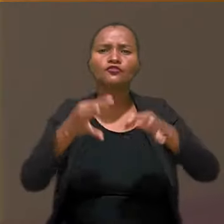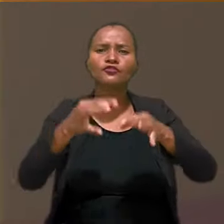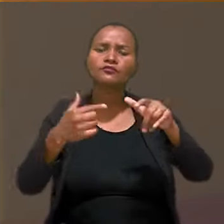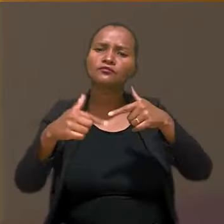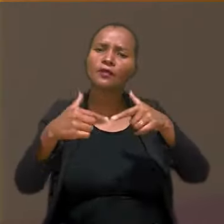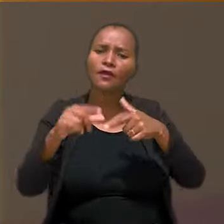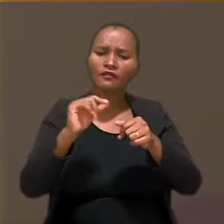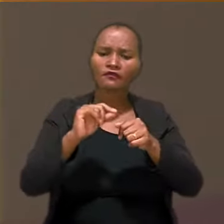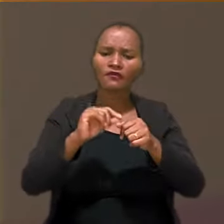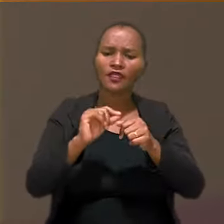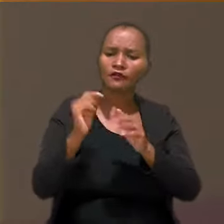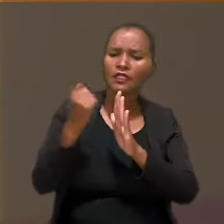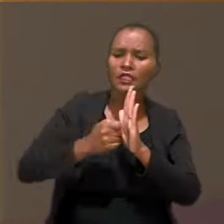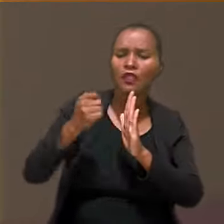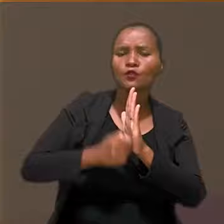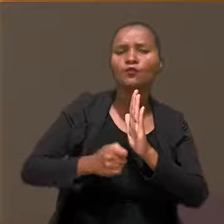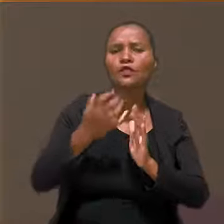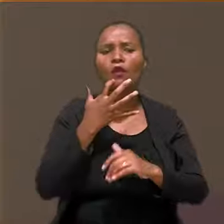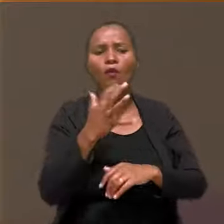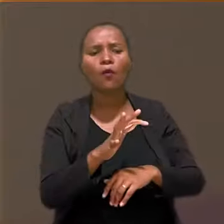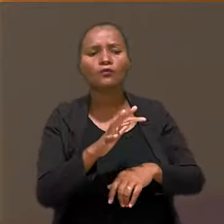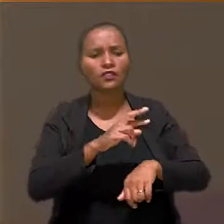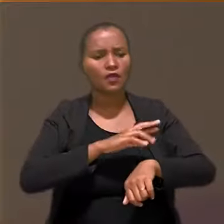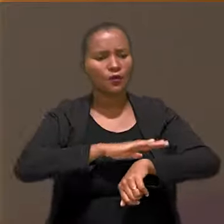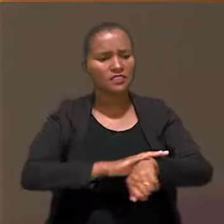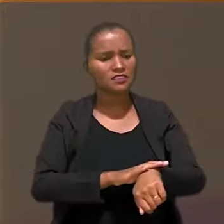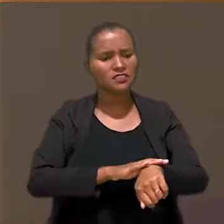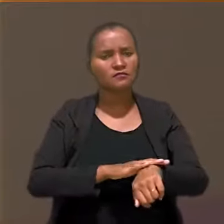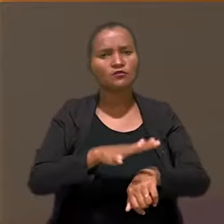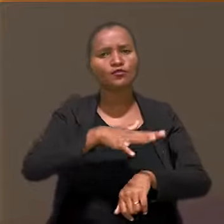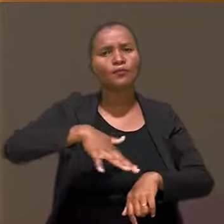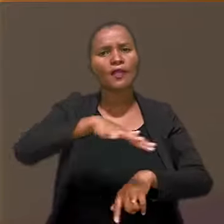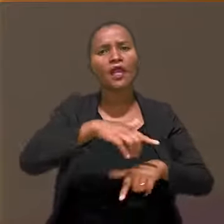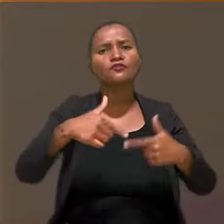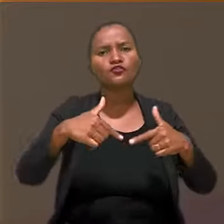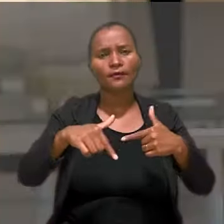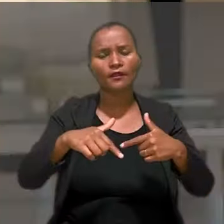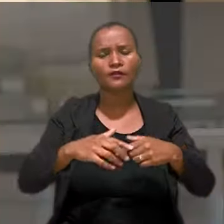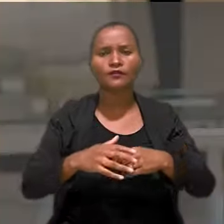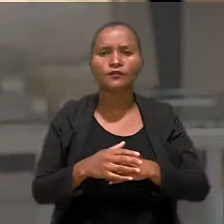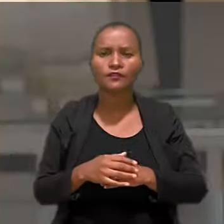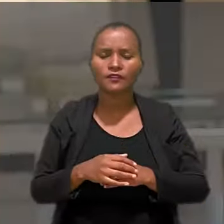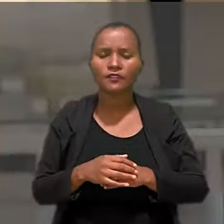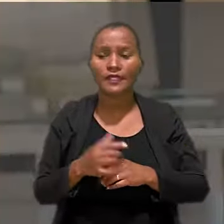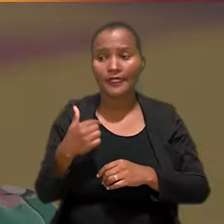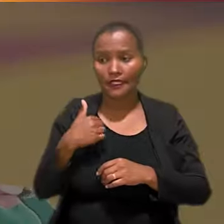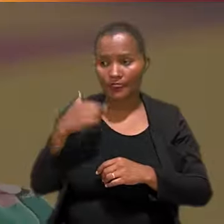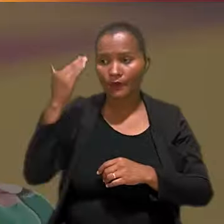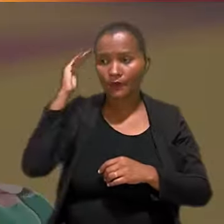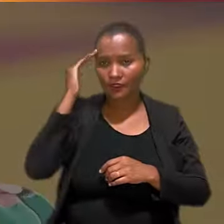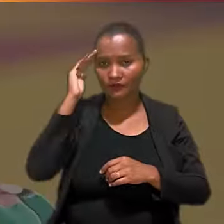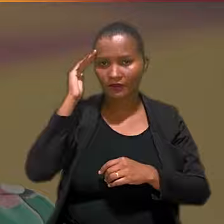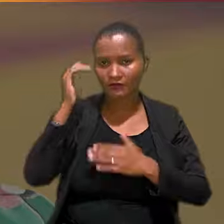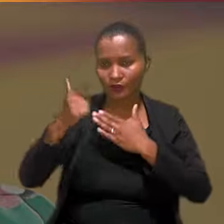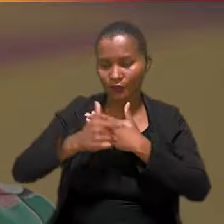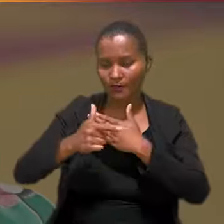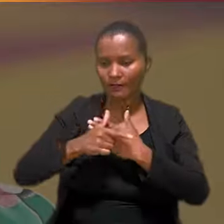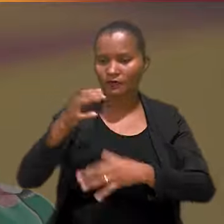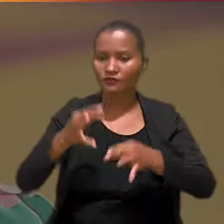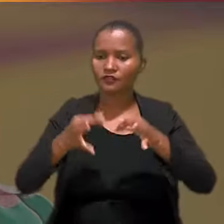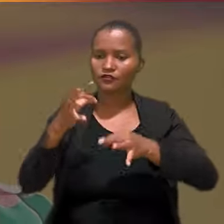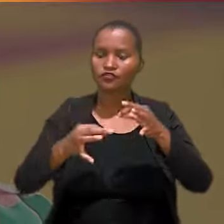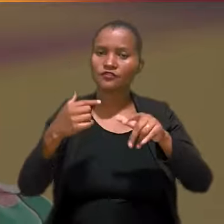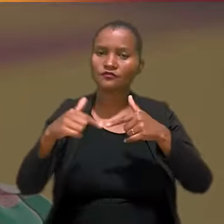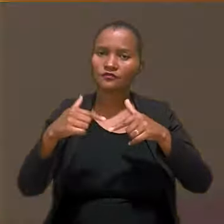Qual papel a Justiça do Trabalho tem desempenhado na luta contra o racismo no mercado de trabalho? Eu entendo que